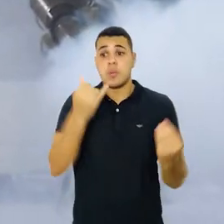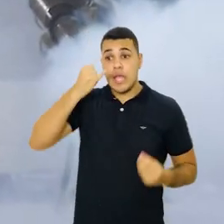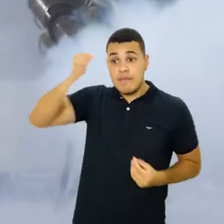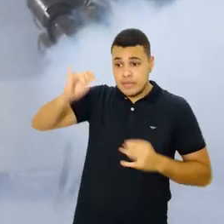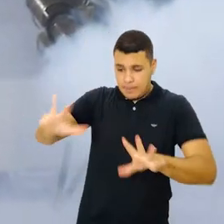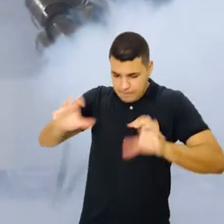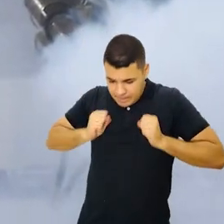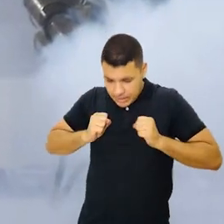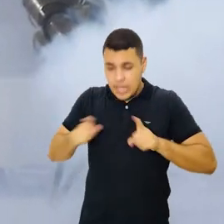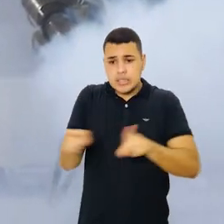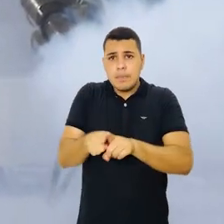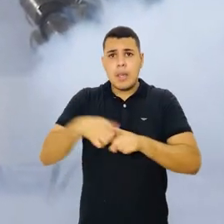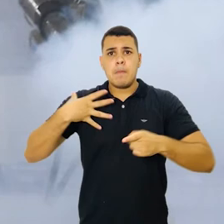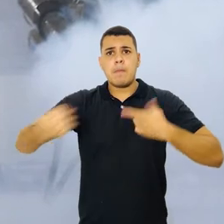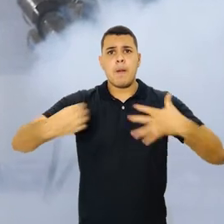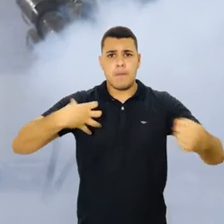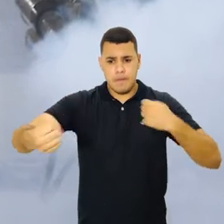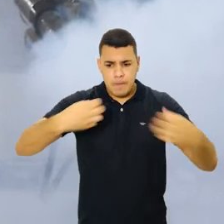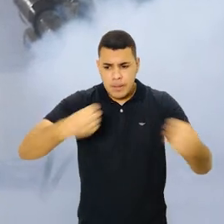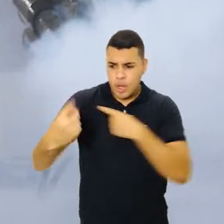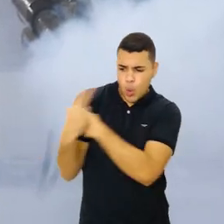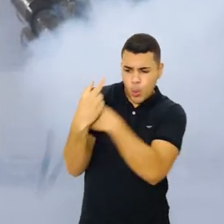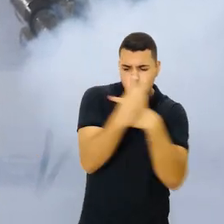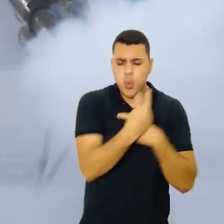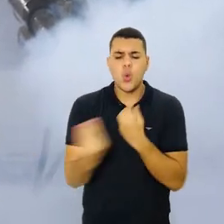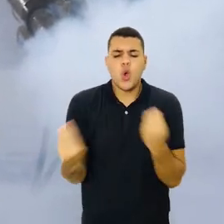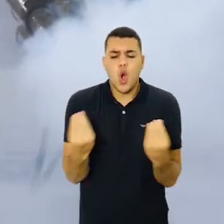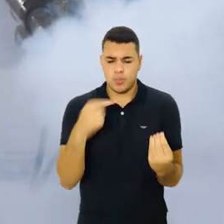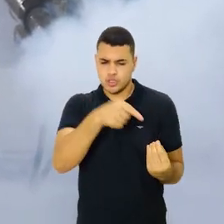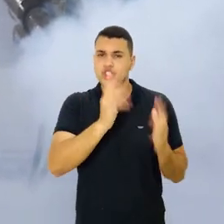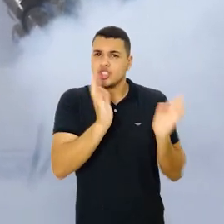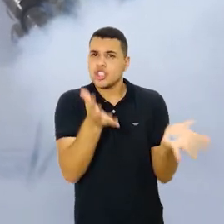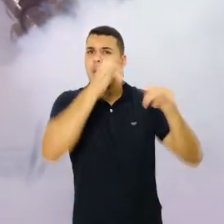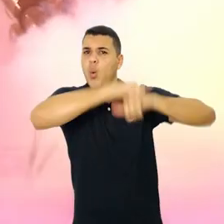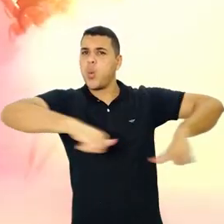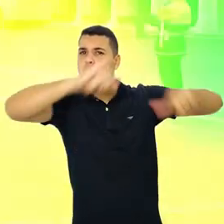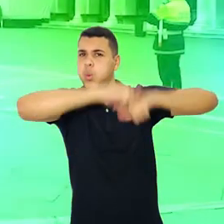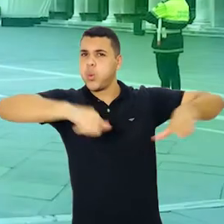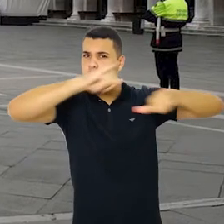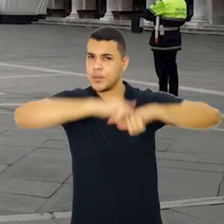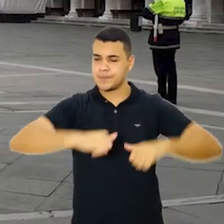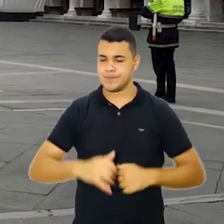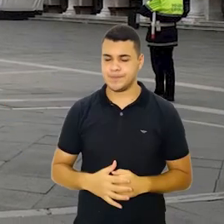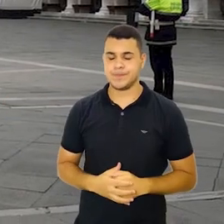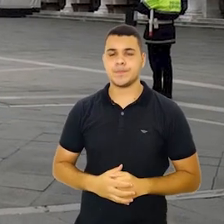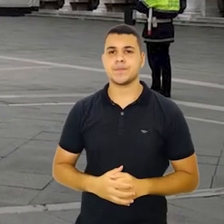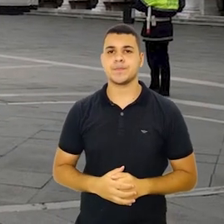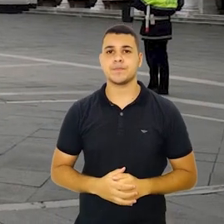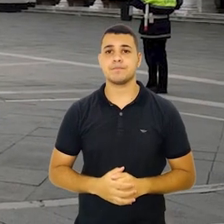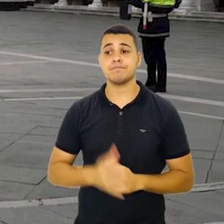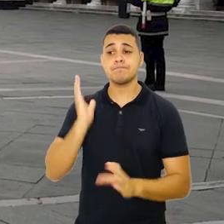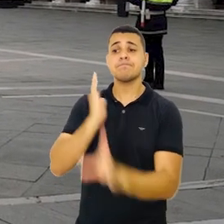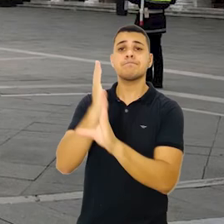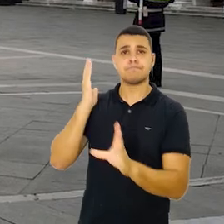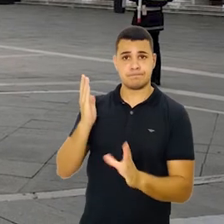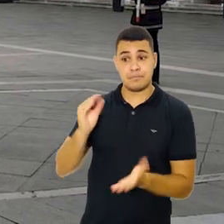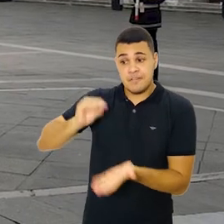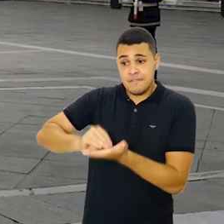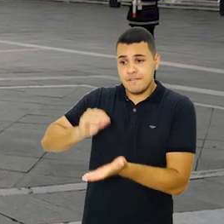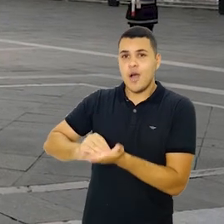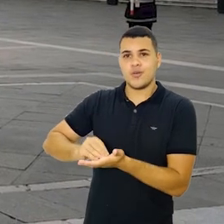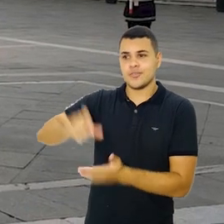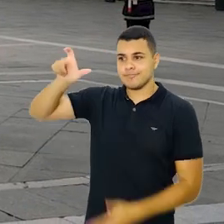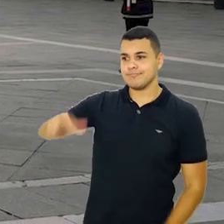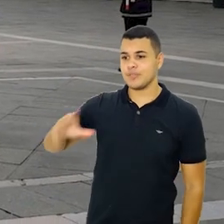respeito das medidas aconselhadas pela Organização Mundial de Saúde para prevenir o contágio da população